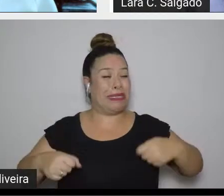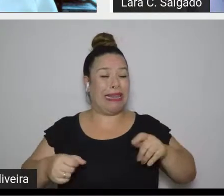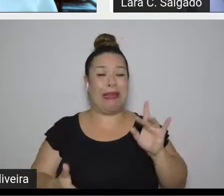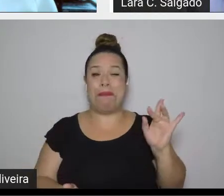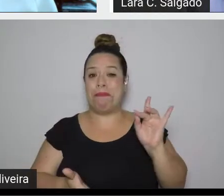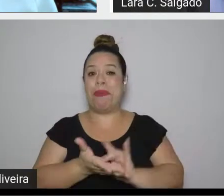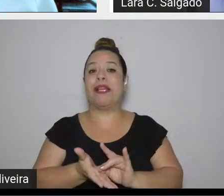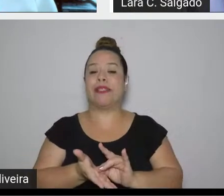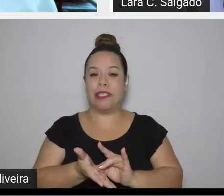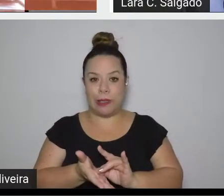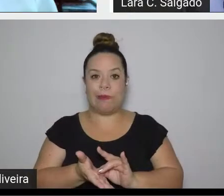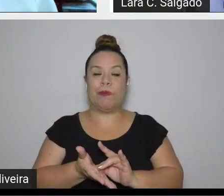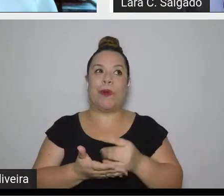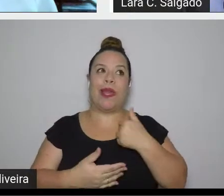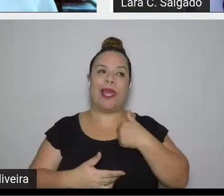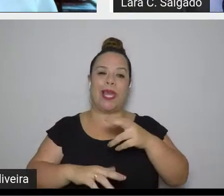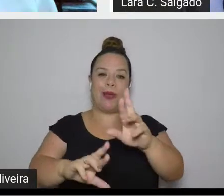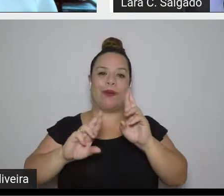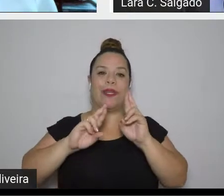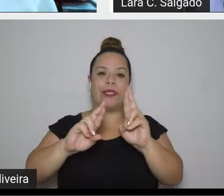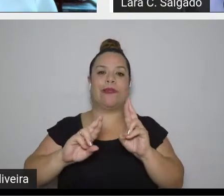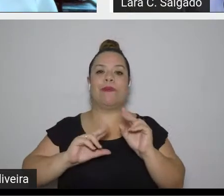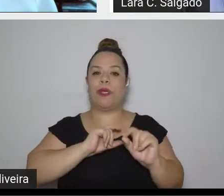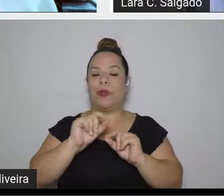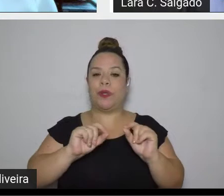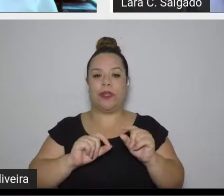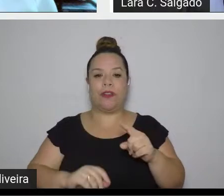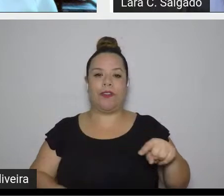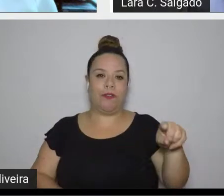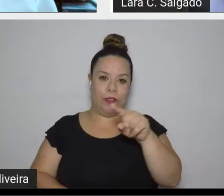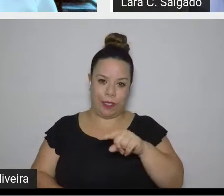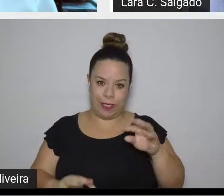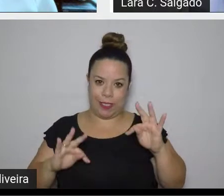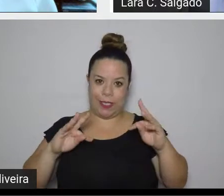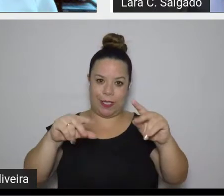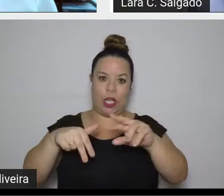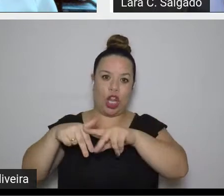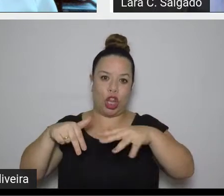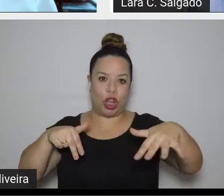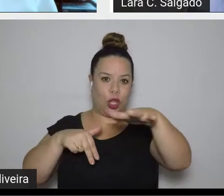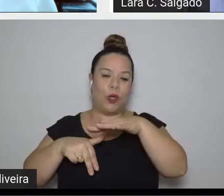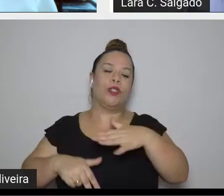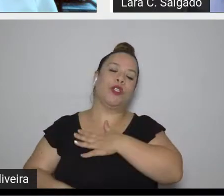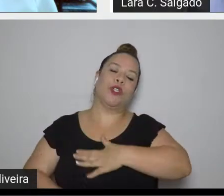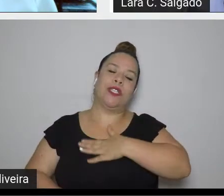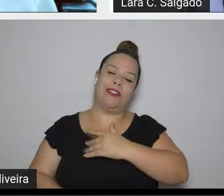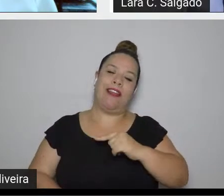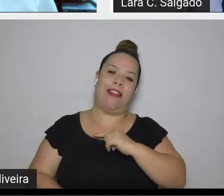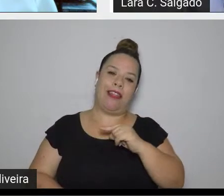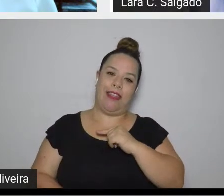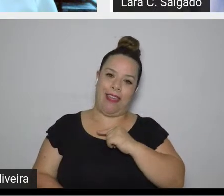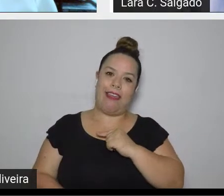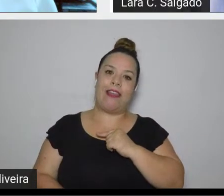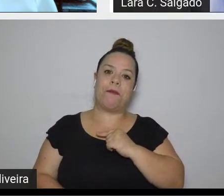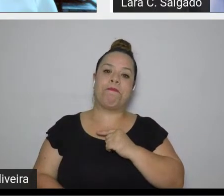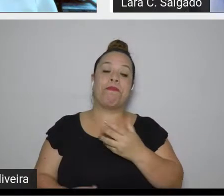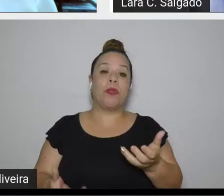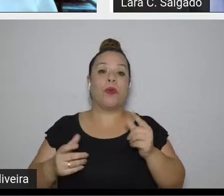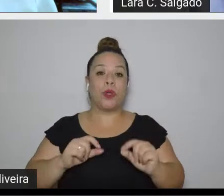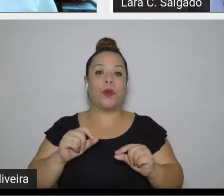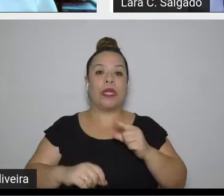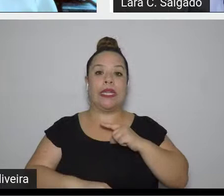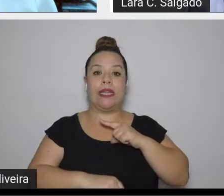Espero que todos e todas e todos tenham gostado. Queria deixar um último